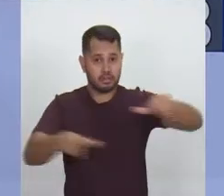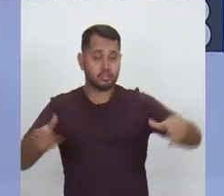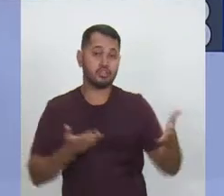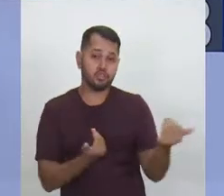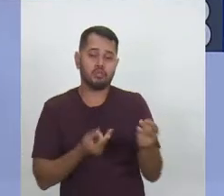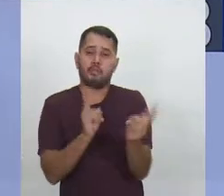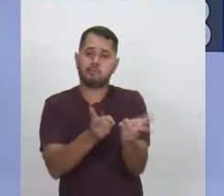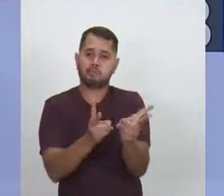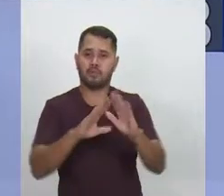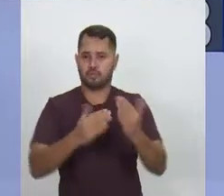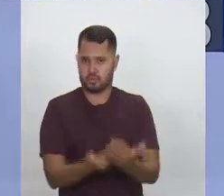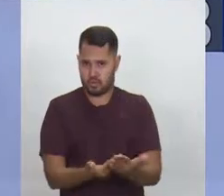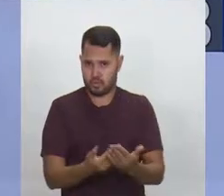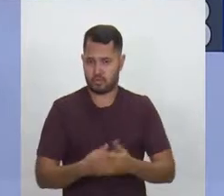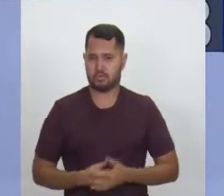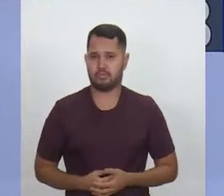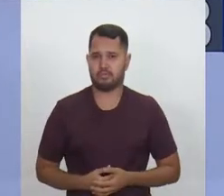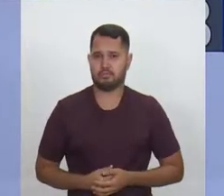permaneçam na escola.